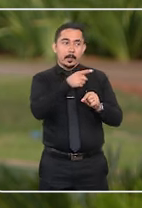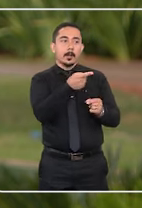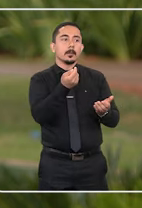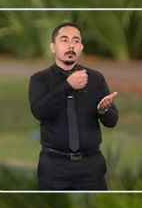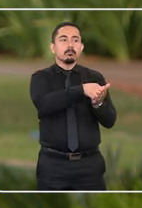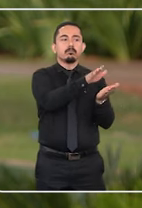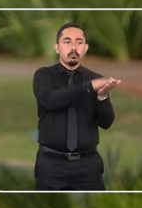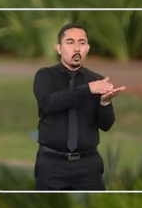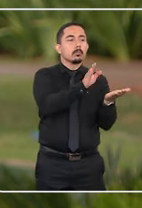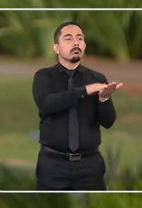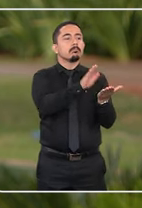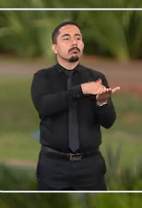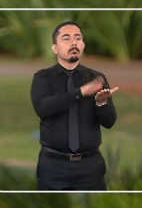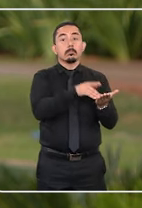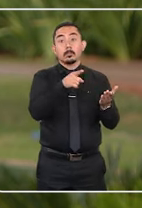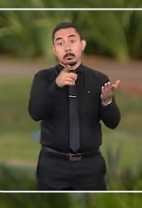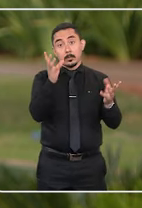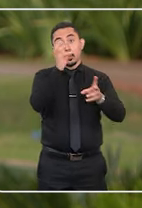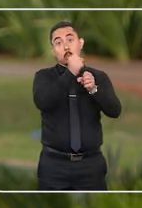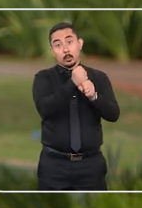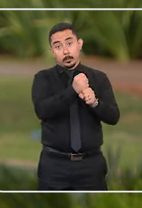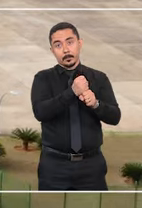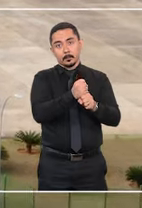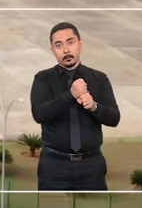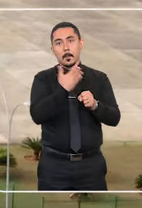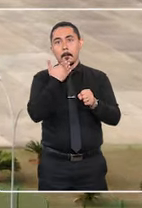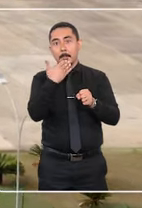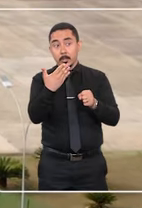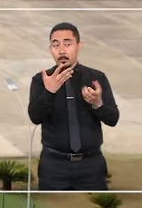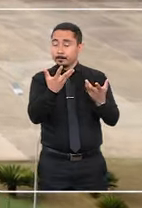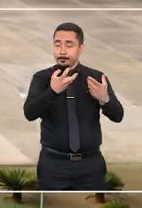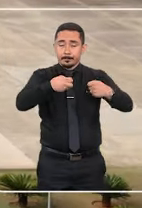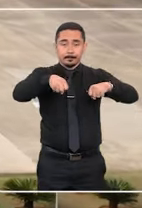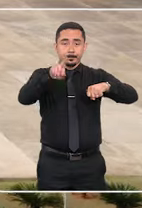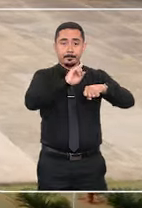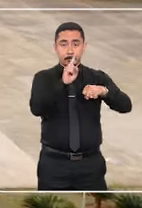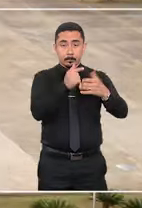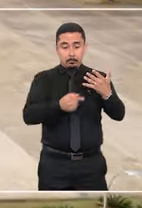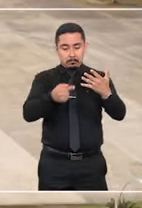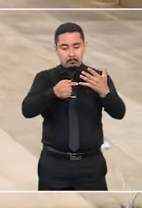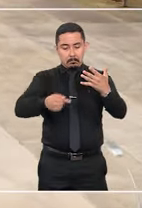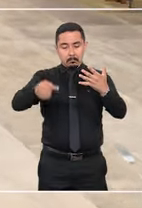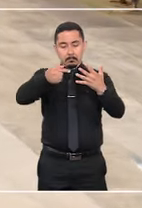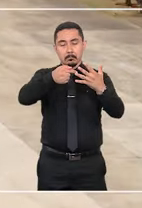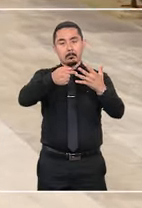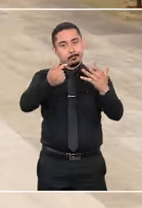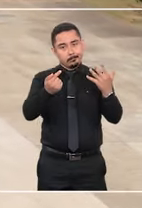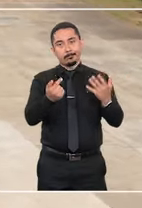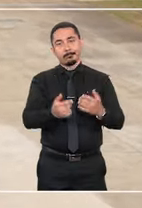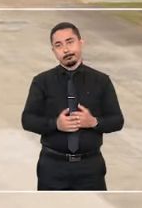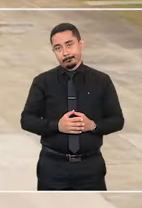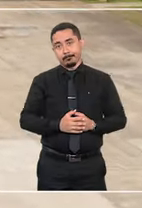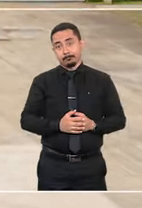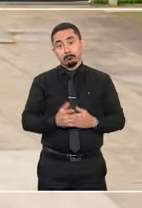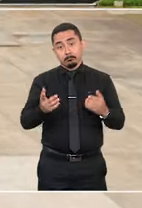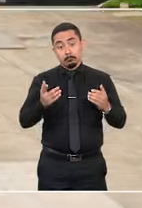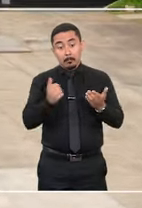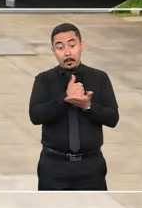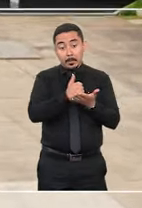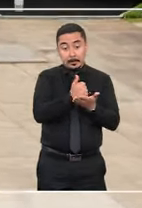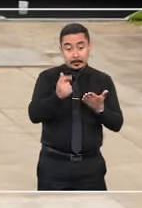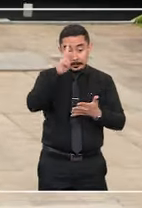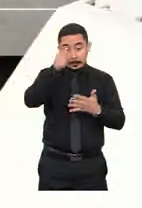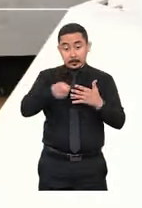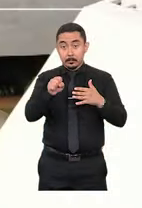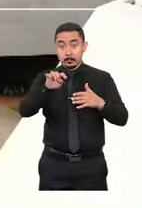cobrou o pagamento da multa acumulada. O pedido foi negado na primeira e segunda instância com base na decisão do